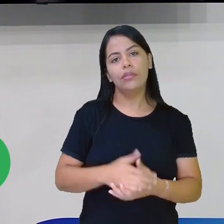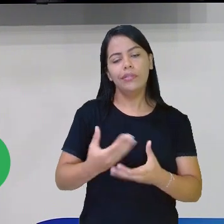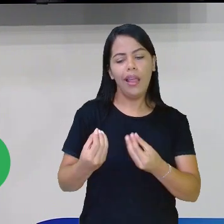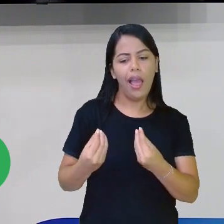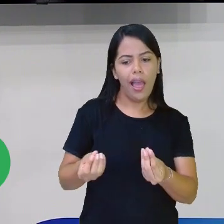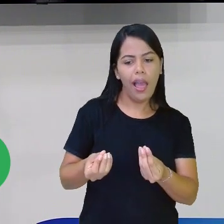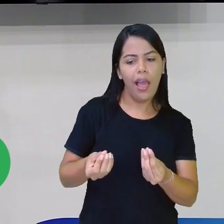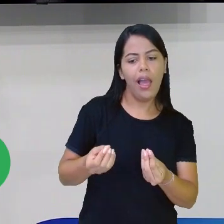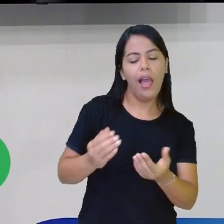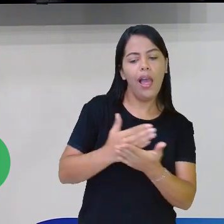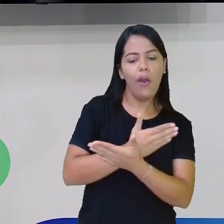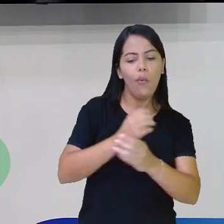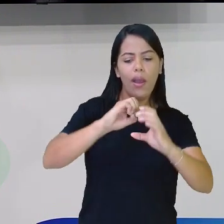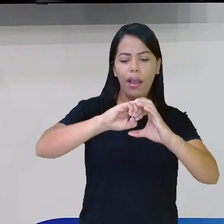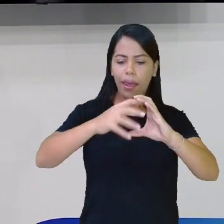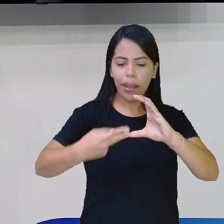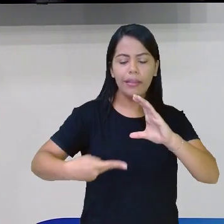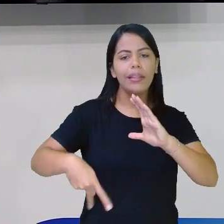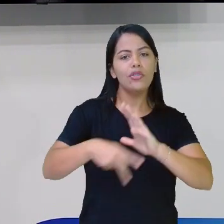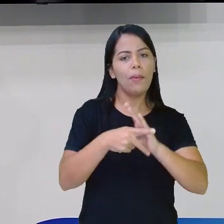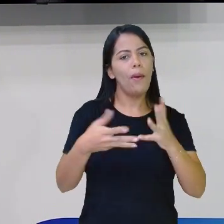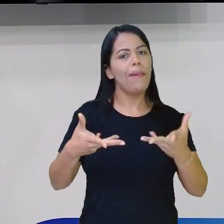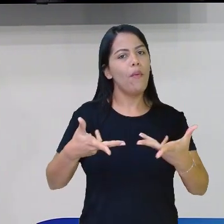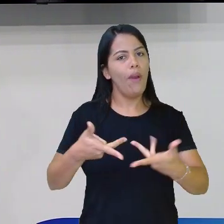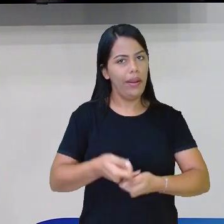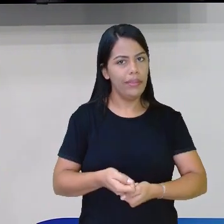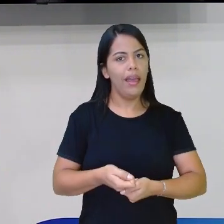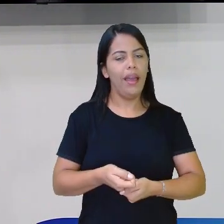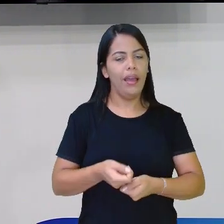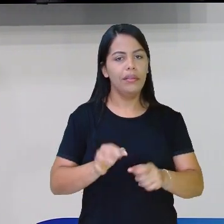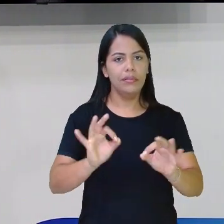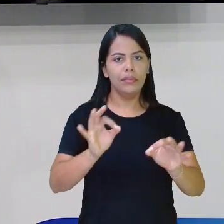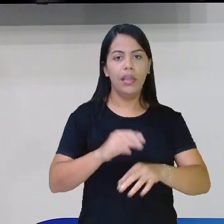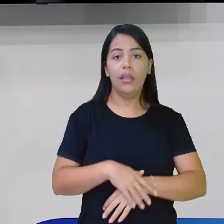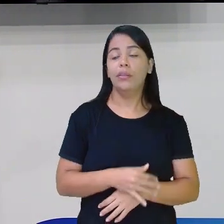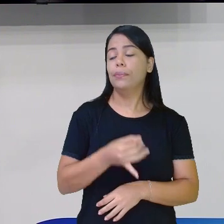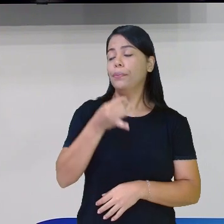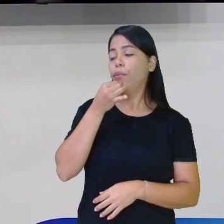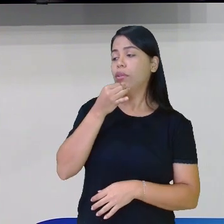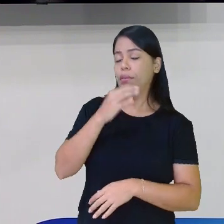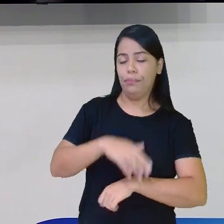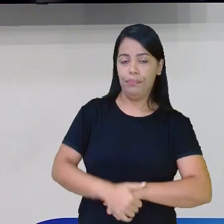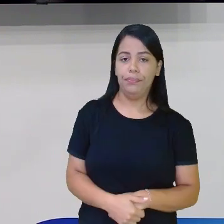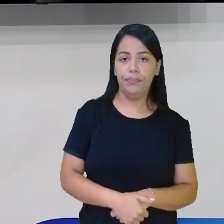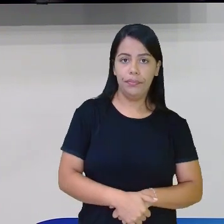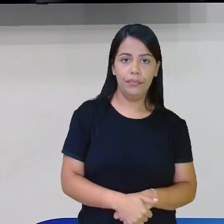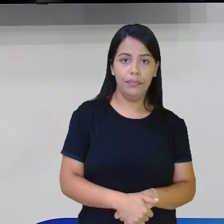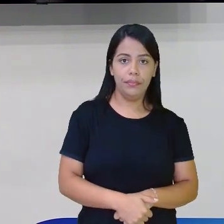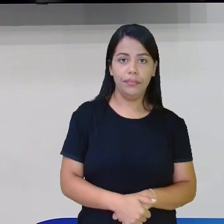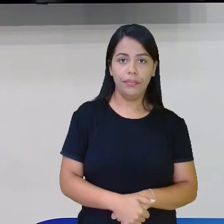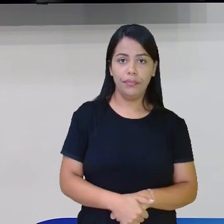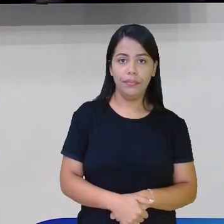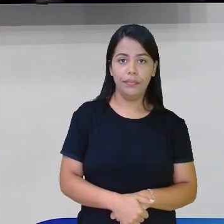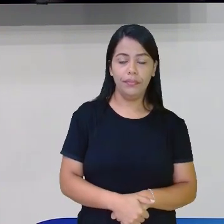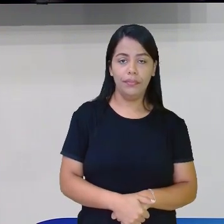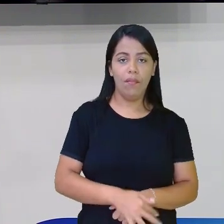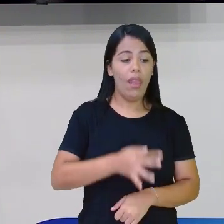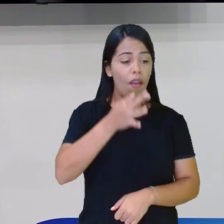Uma característica para o substantivo. Por exemplo, se eu disser, a flor